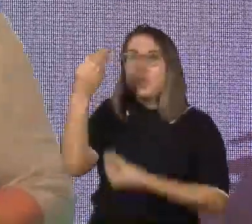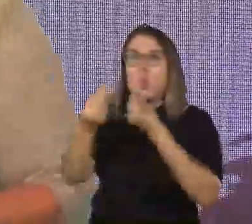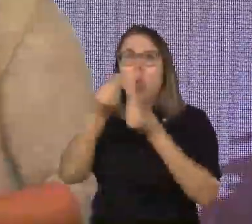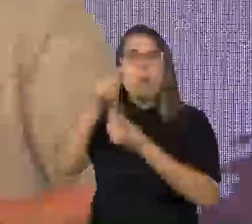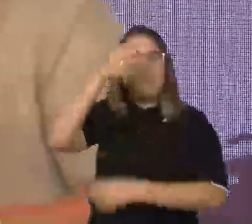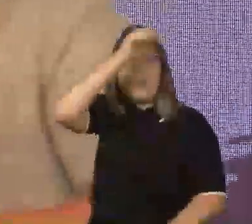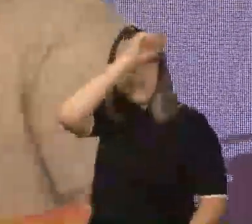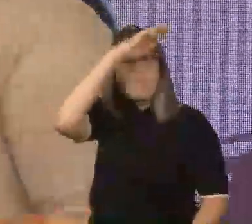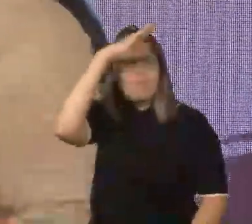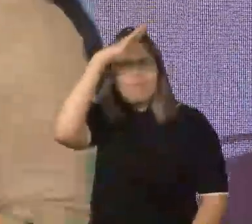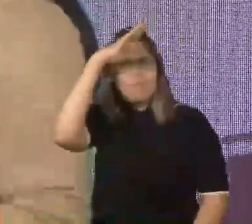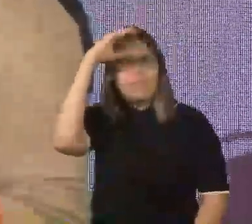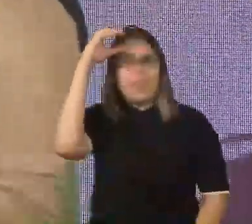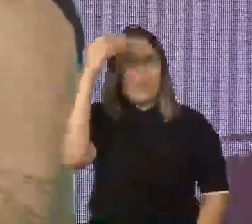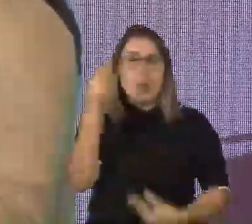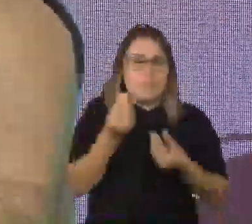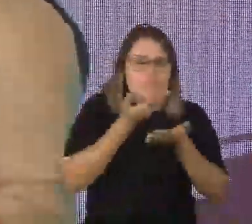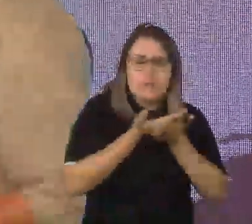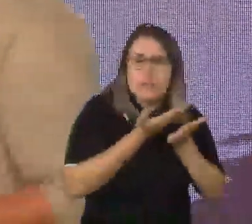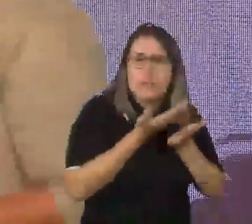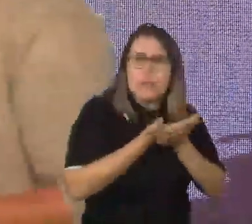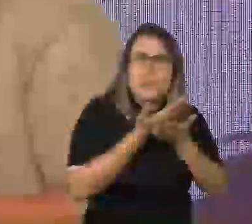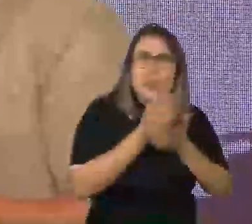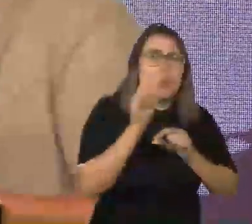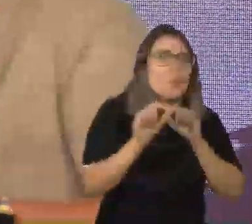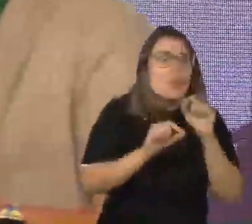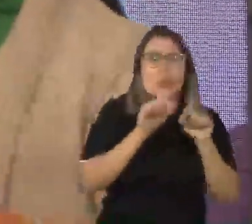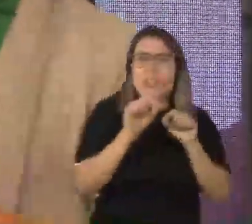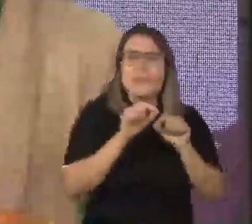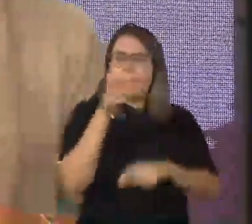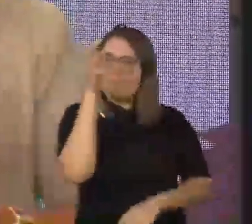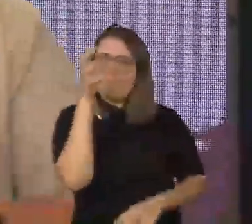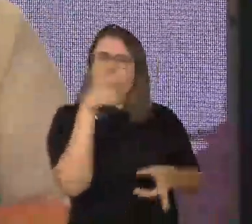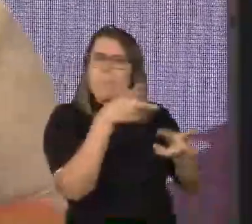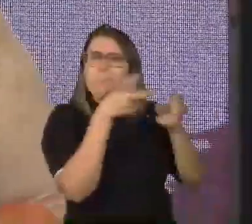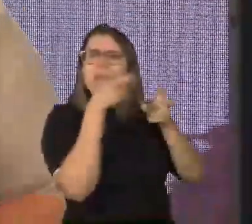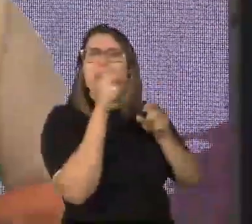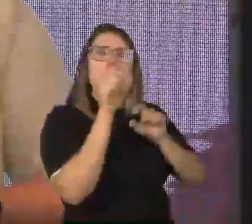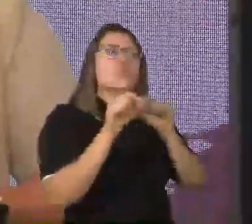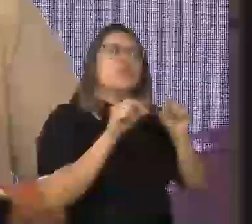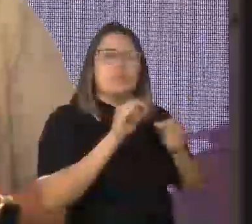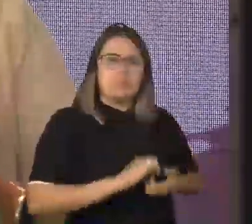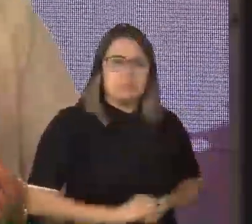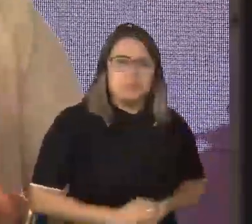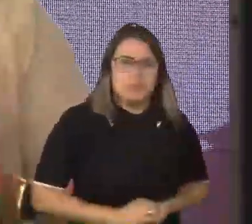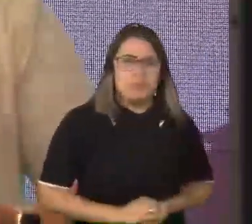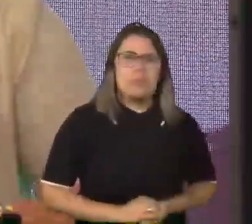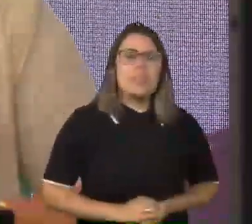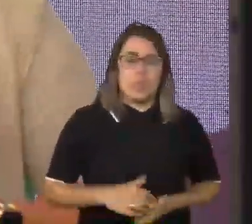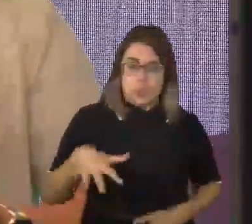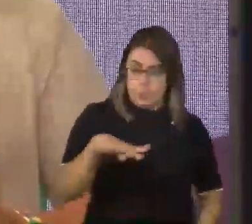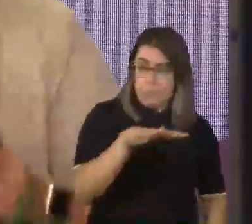Então, dentro dessa pesquisa e desses estudos, o que percebemos dentro de um processo de adaptação? Que o emanente